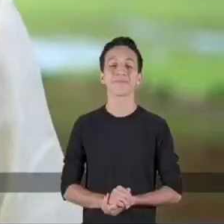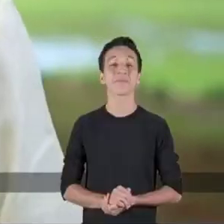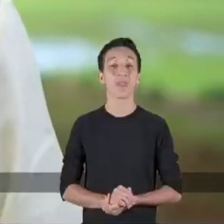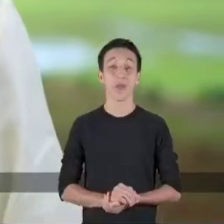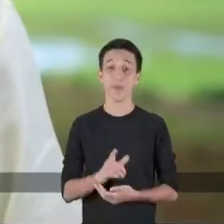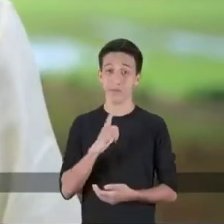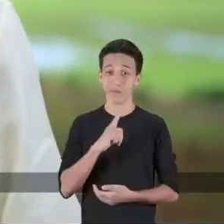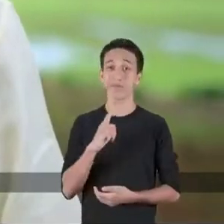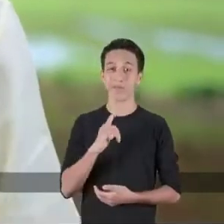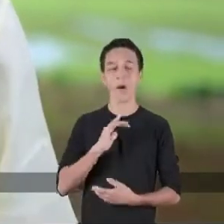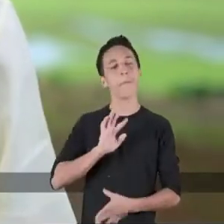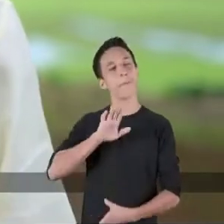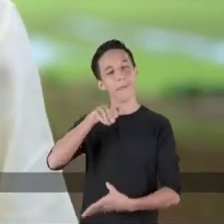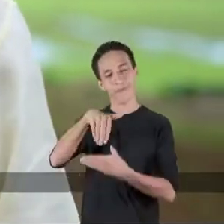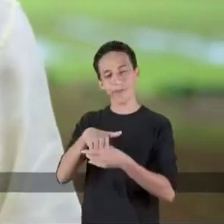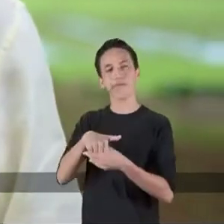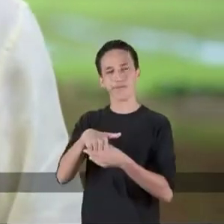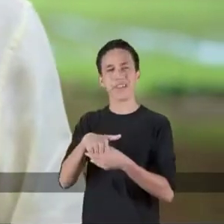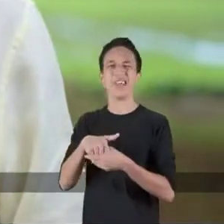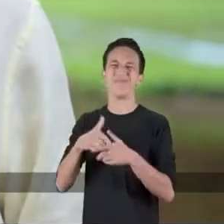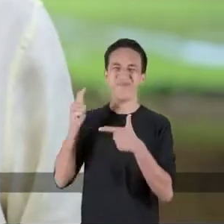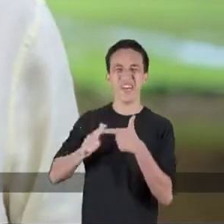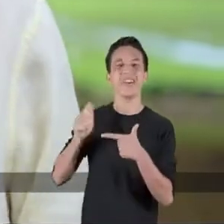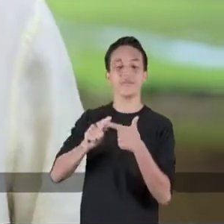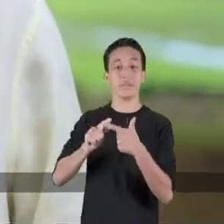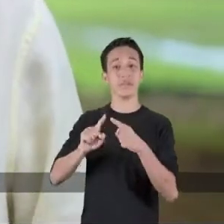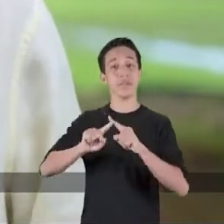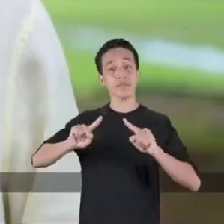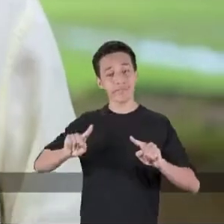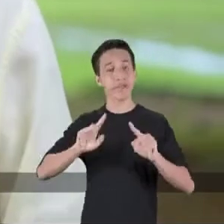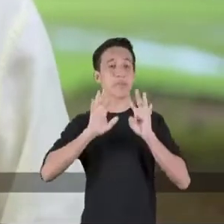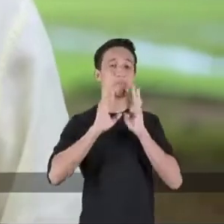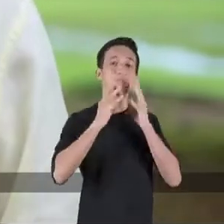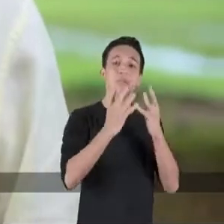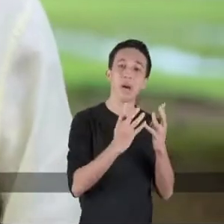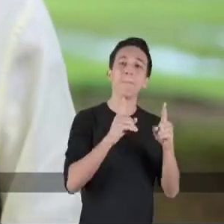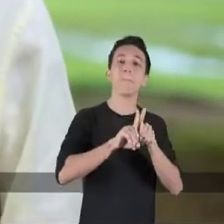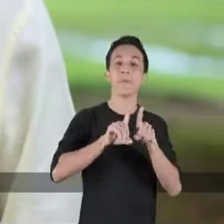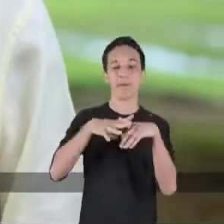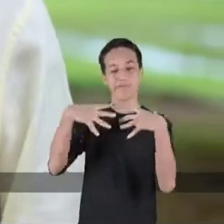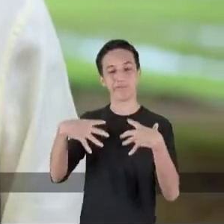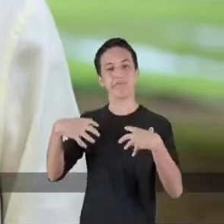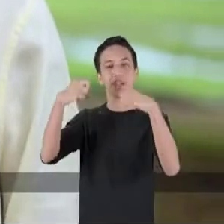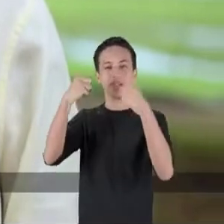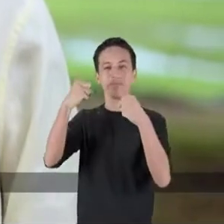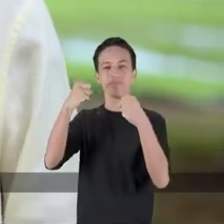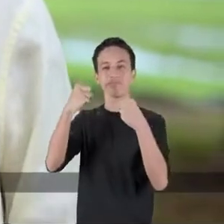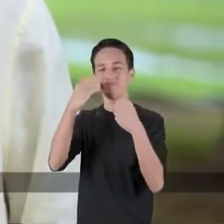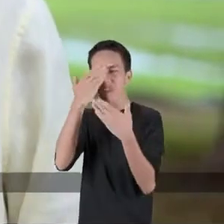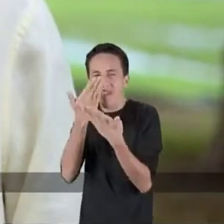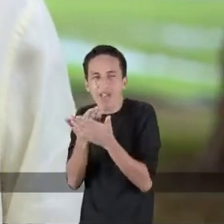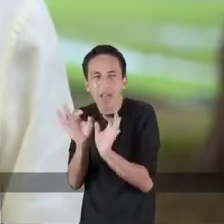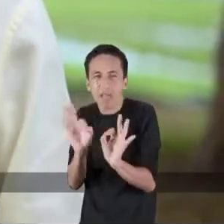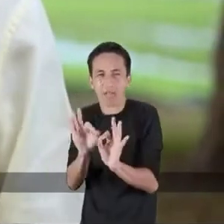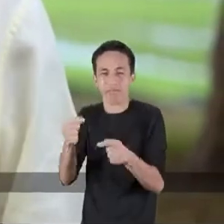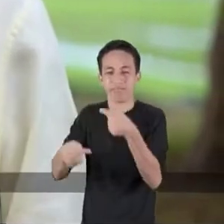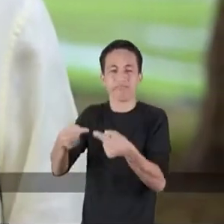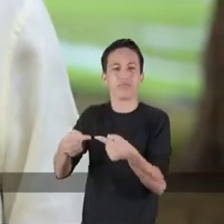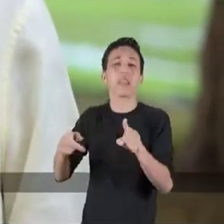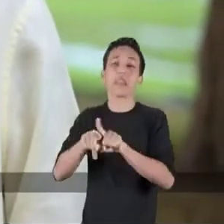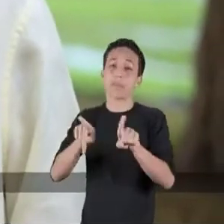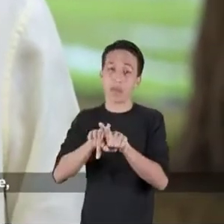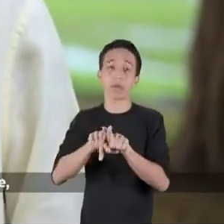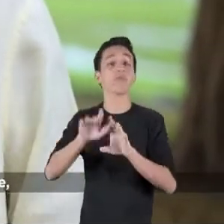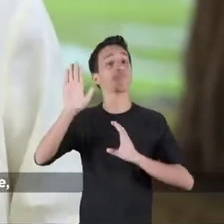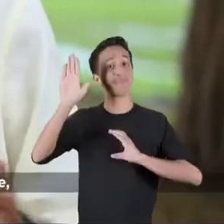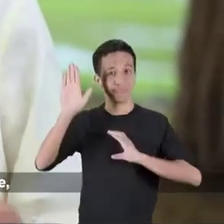Tivemos uma campanha eleitoral muito tumultuada. Pandemia, apagão, desconfiança na política e nos